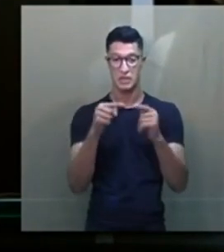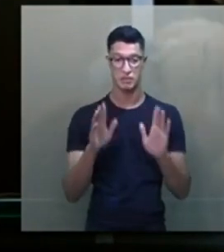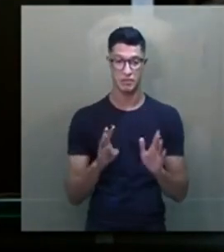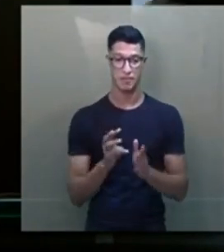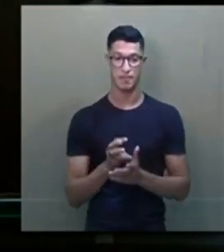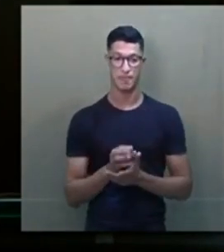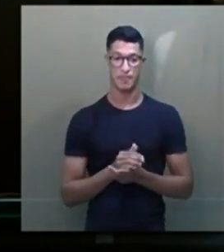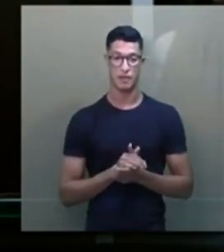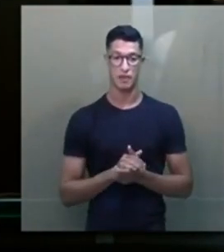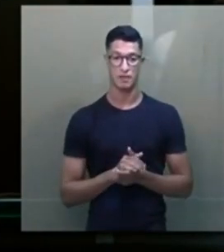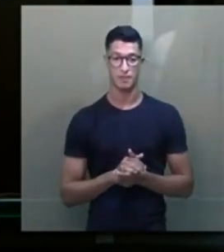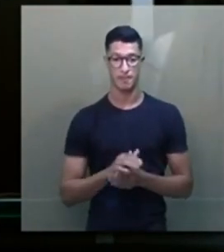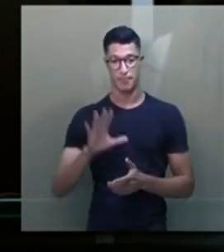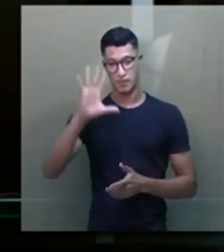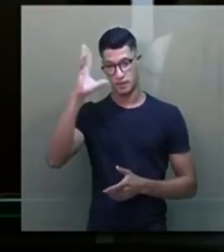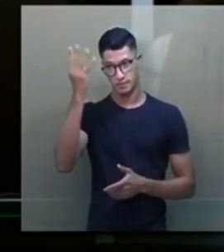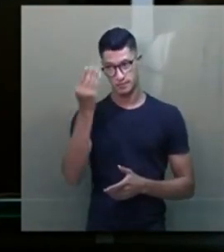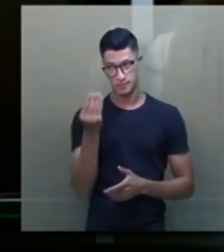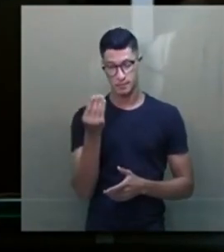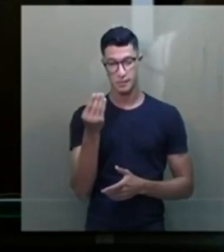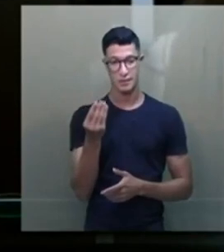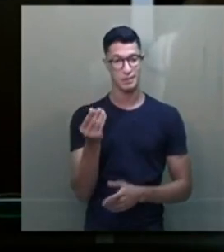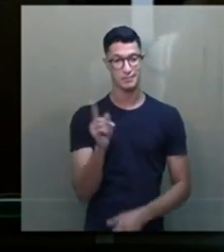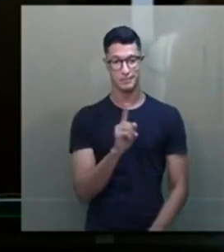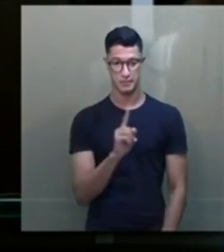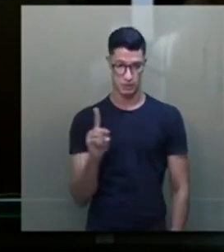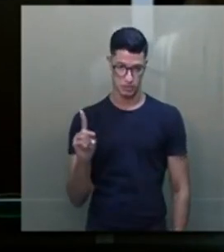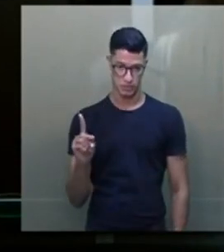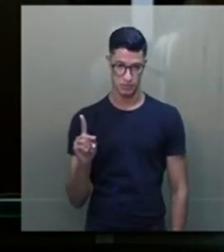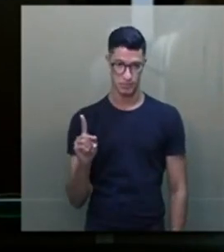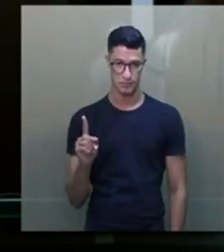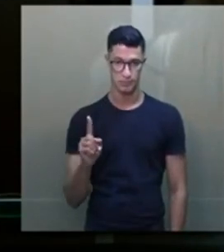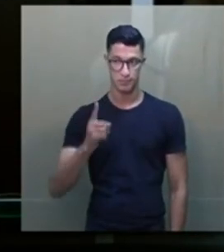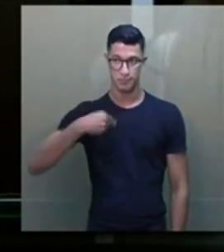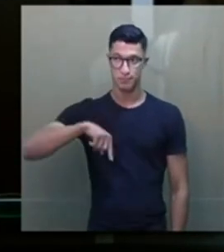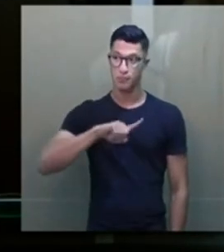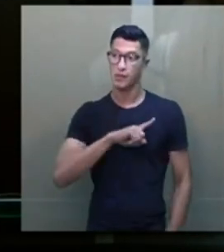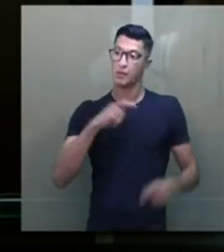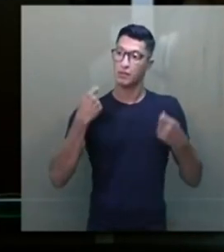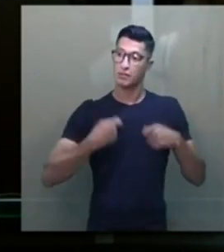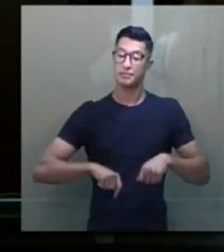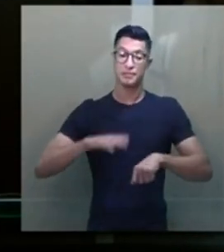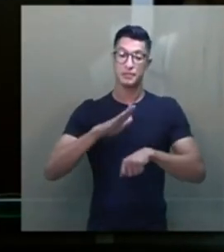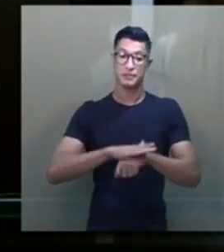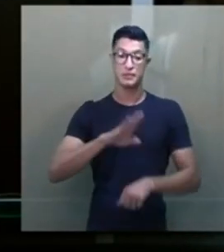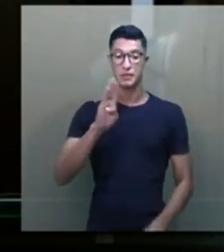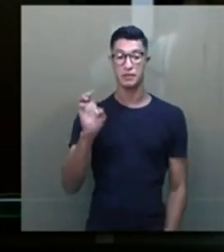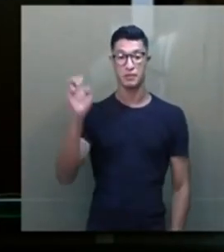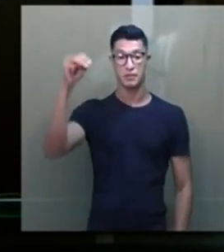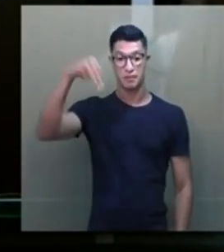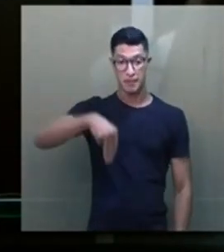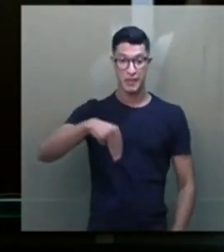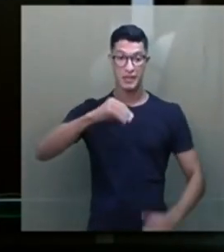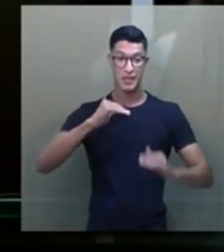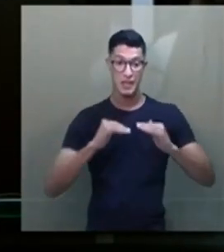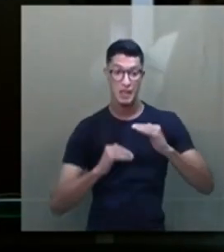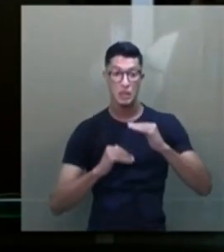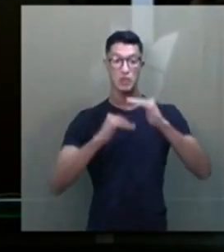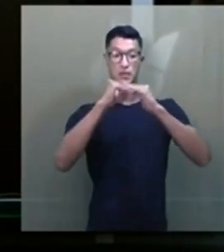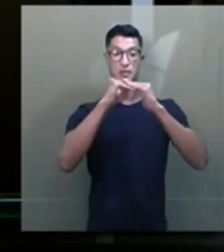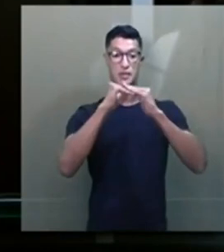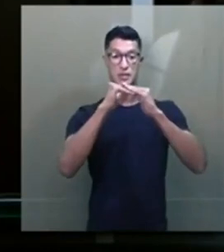dos Espíritos. Não. Nós devemos fazer o bem no limite